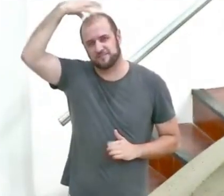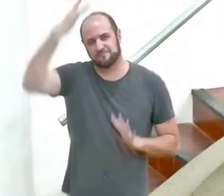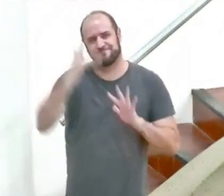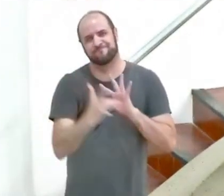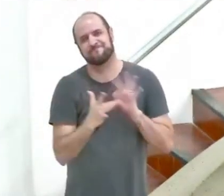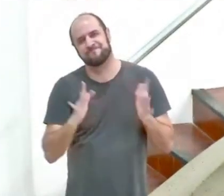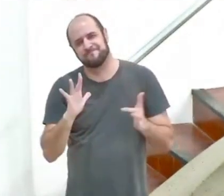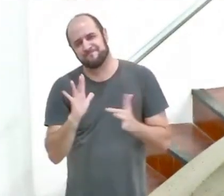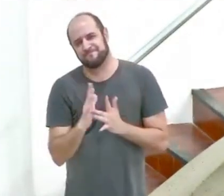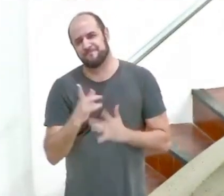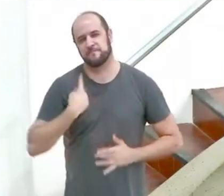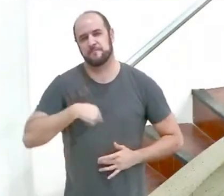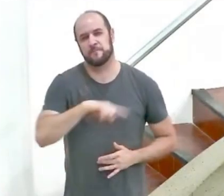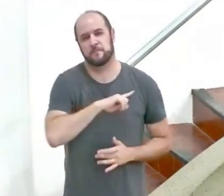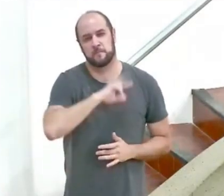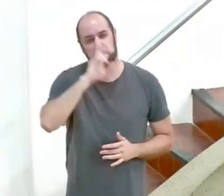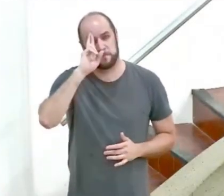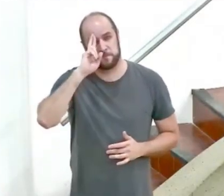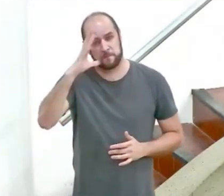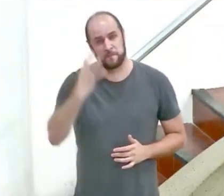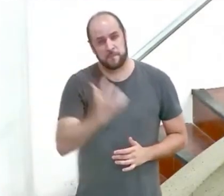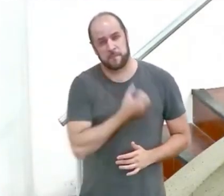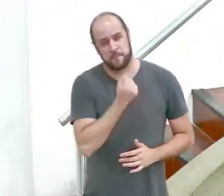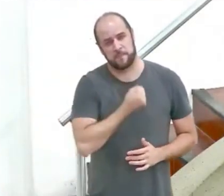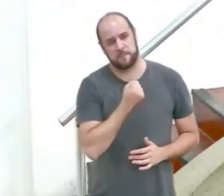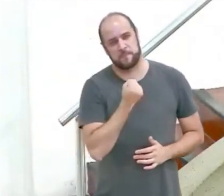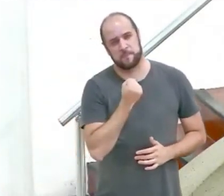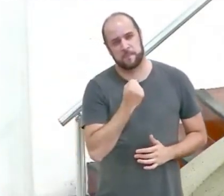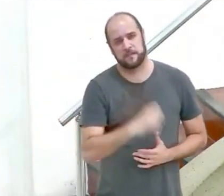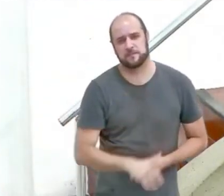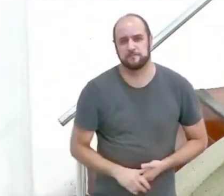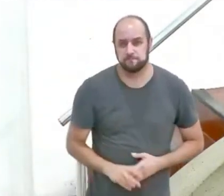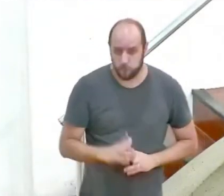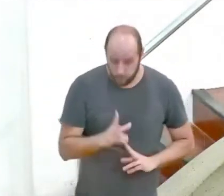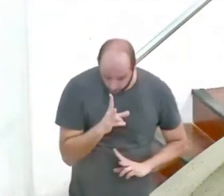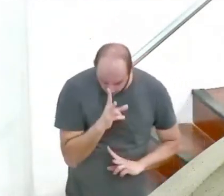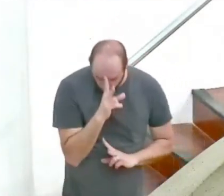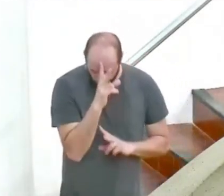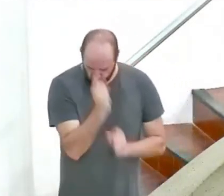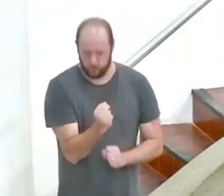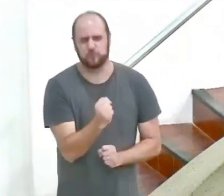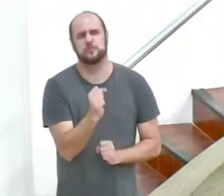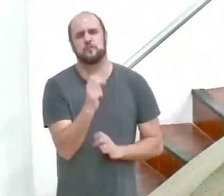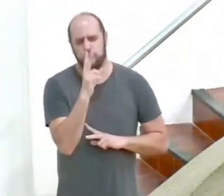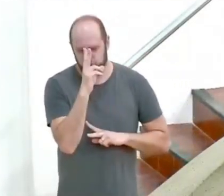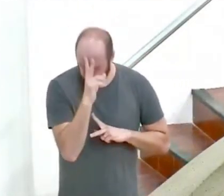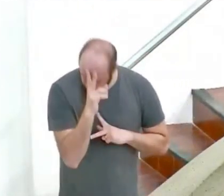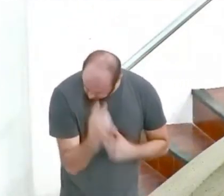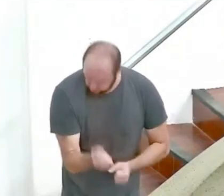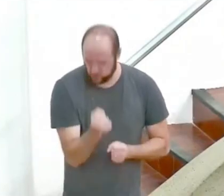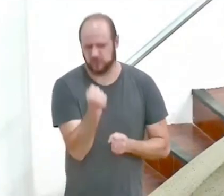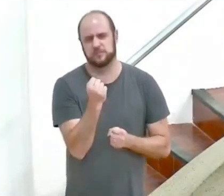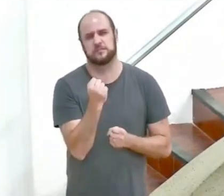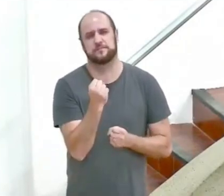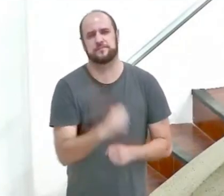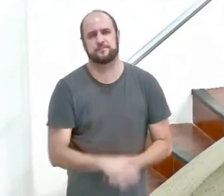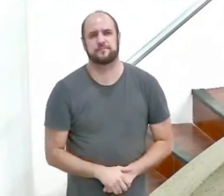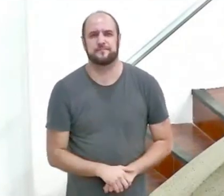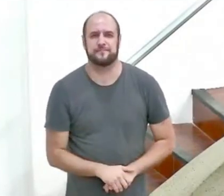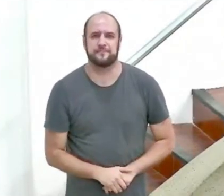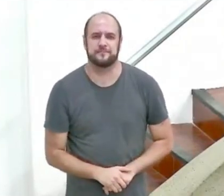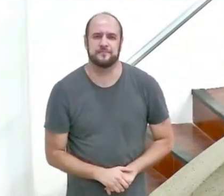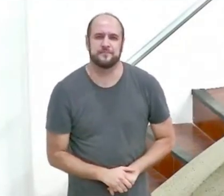Jesus o nosso Salvador força meu irmão força você